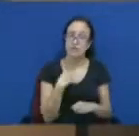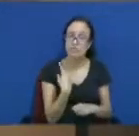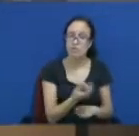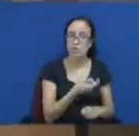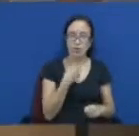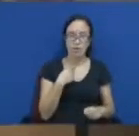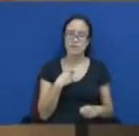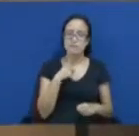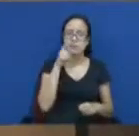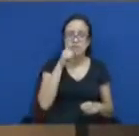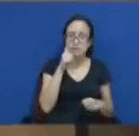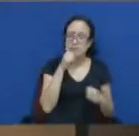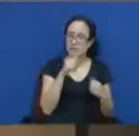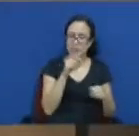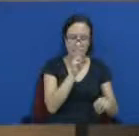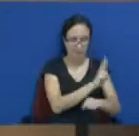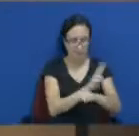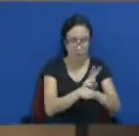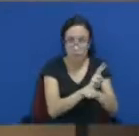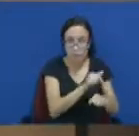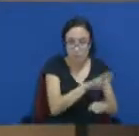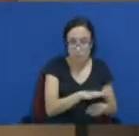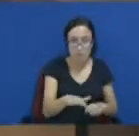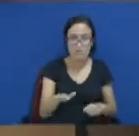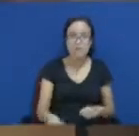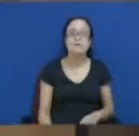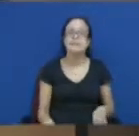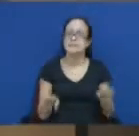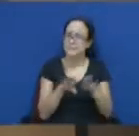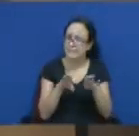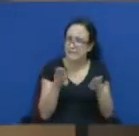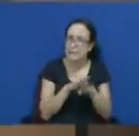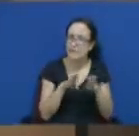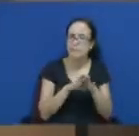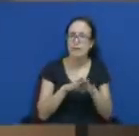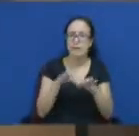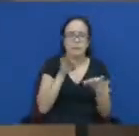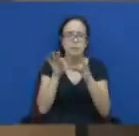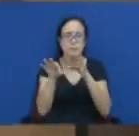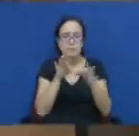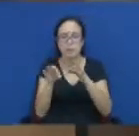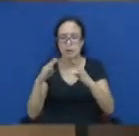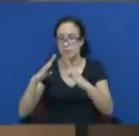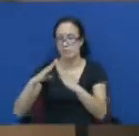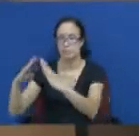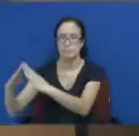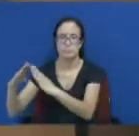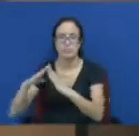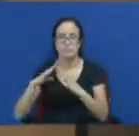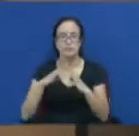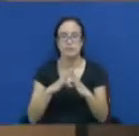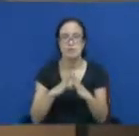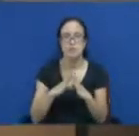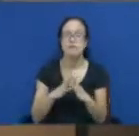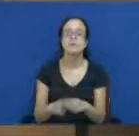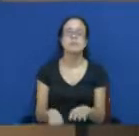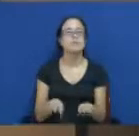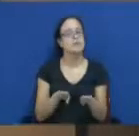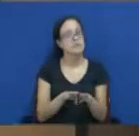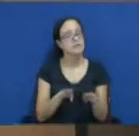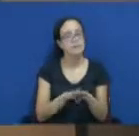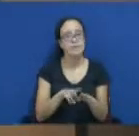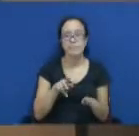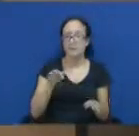também pelo projeto Moradia, pela tabela da COSEM dos professores, porque trabalhamos diretamente com eles também.